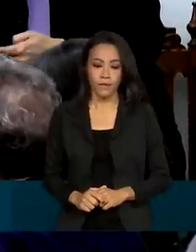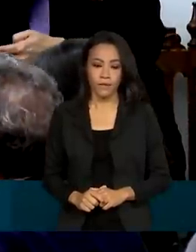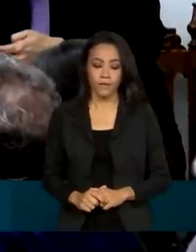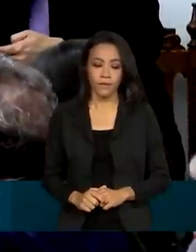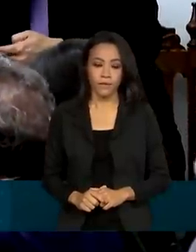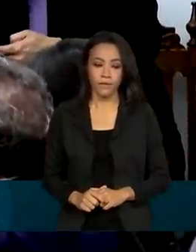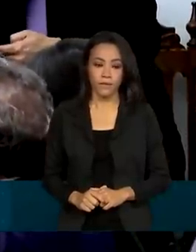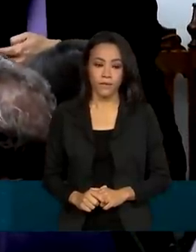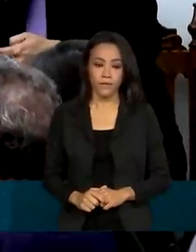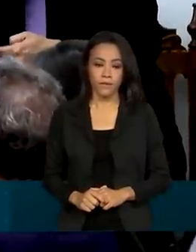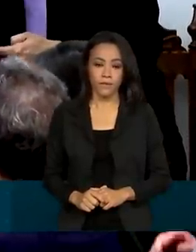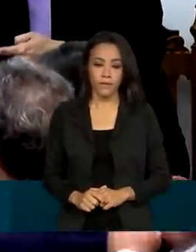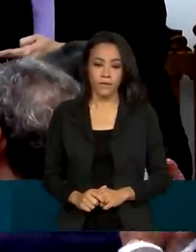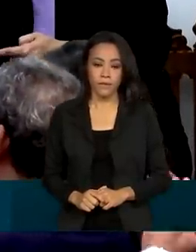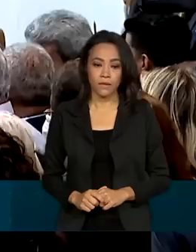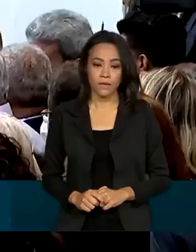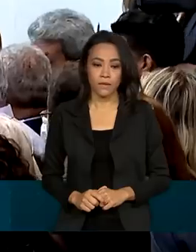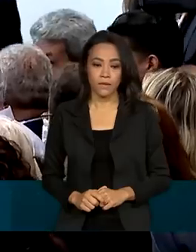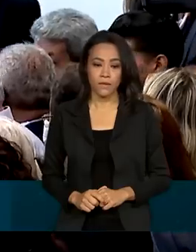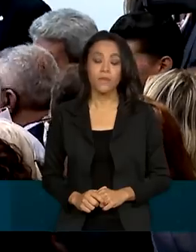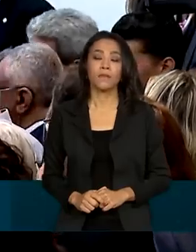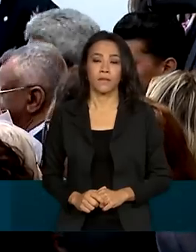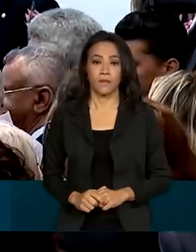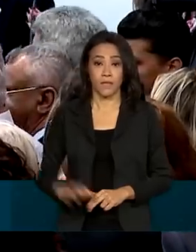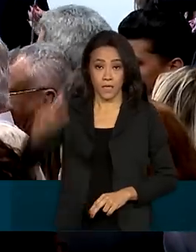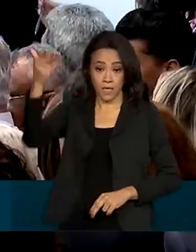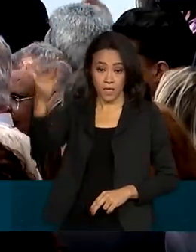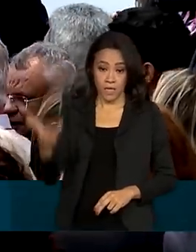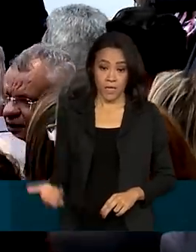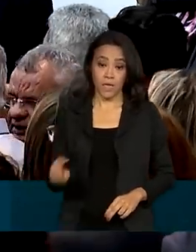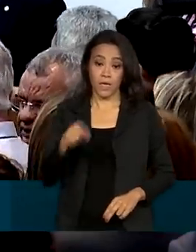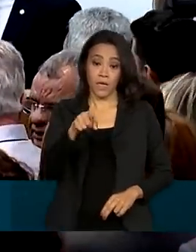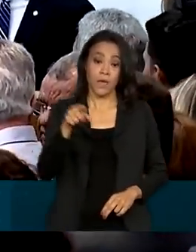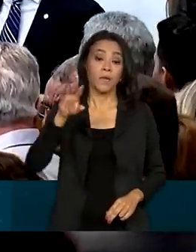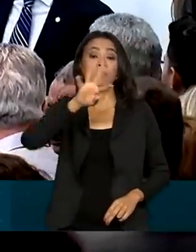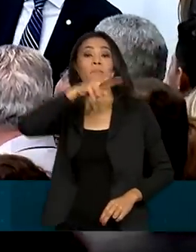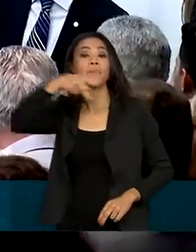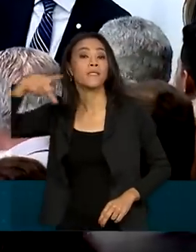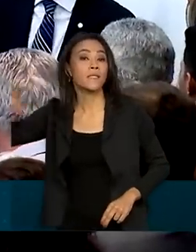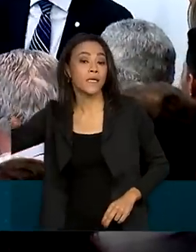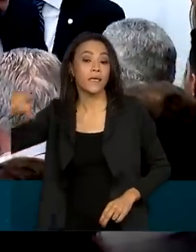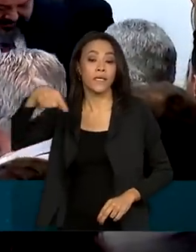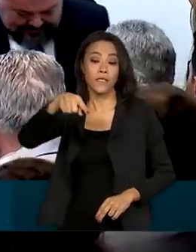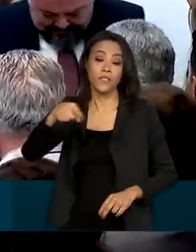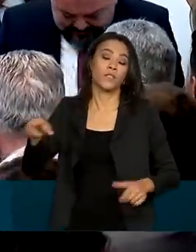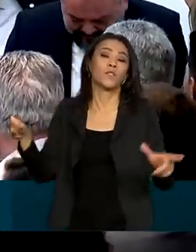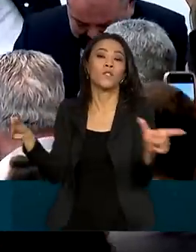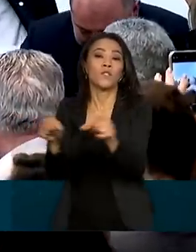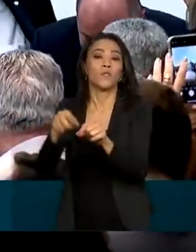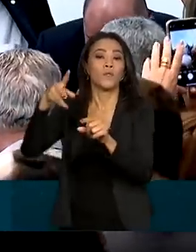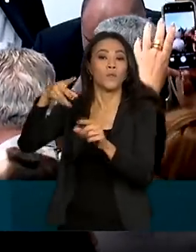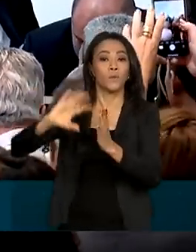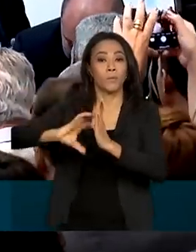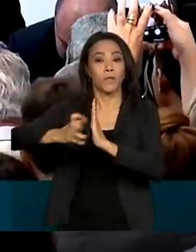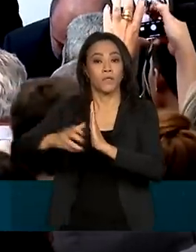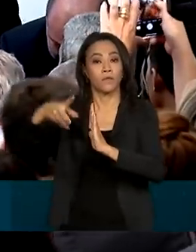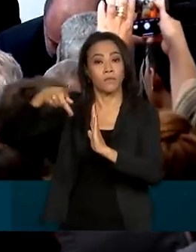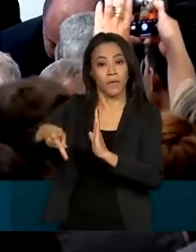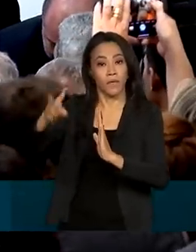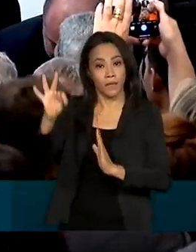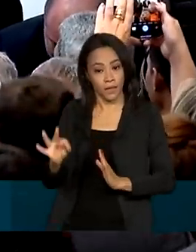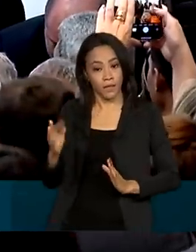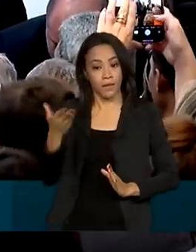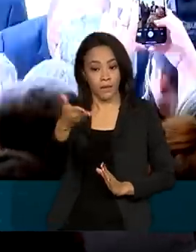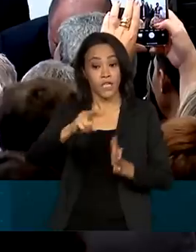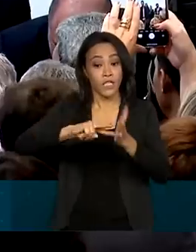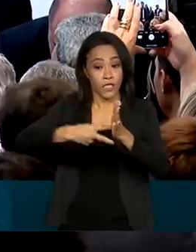apresentado ao Congresso Nacional. Presidente do Diretório Estadual do Partido dos Trabalhadores, sindicalista e deputado